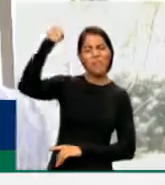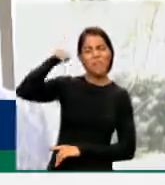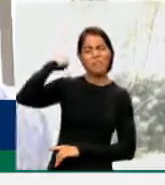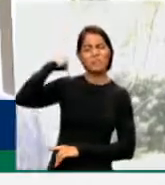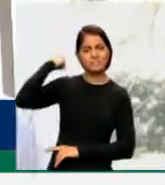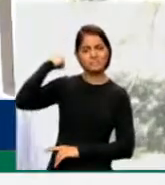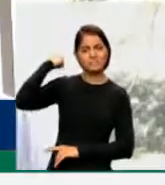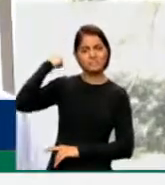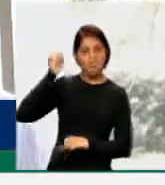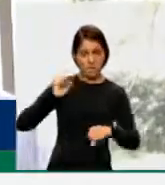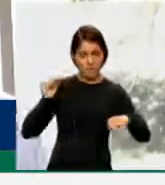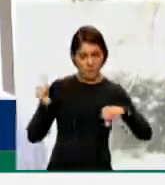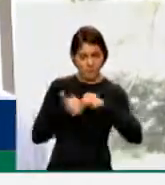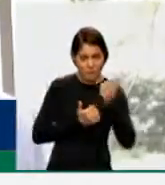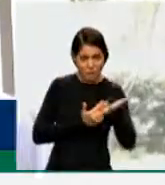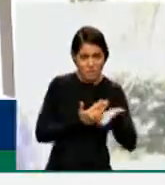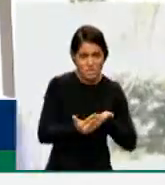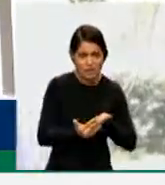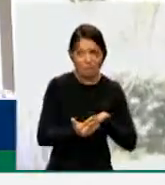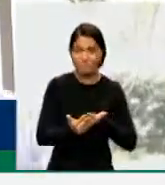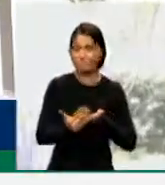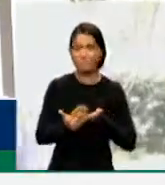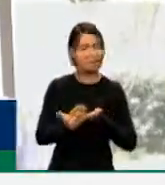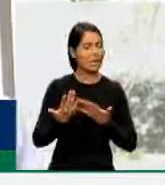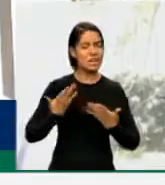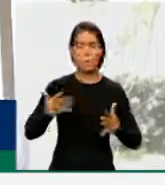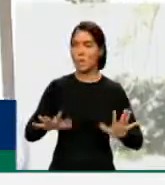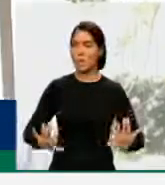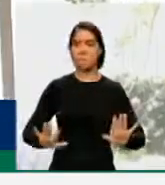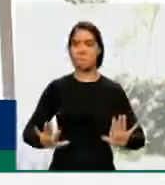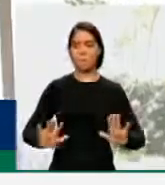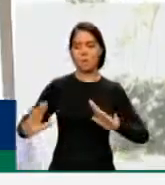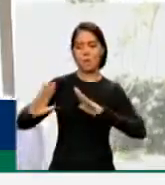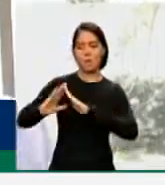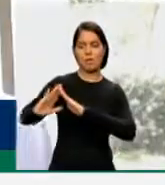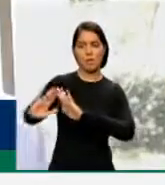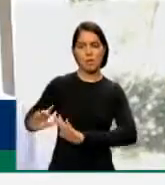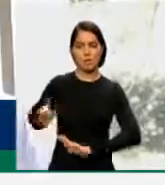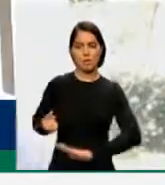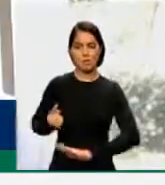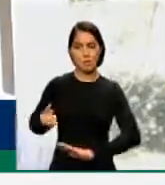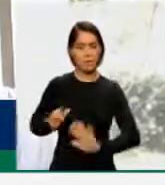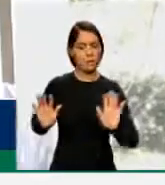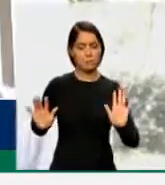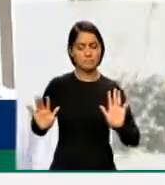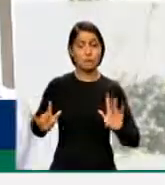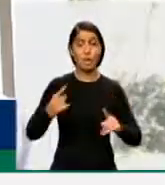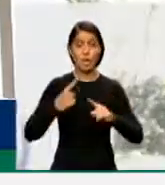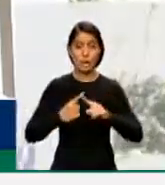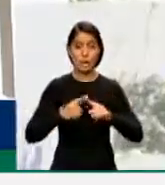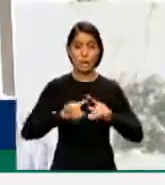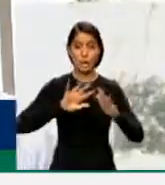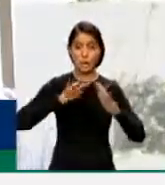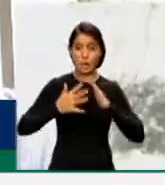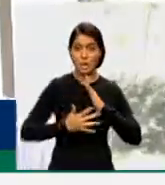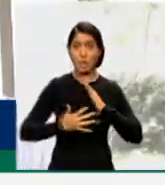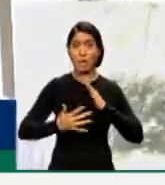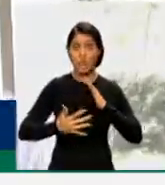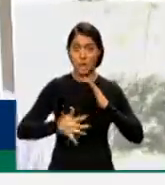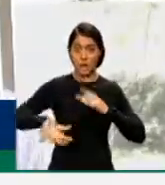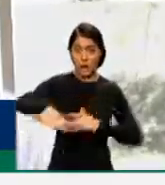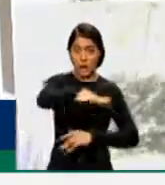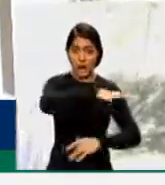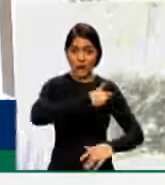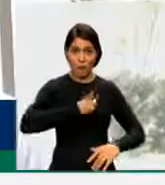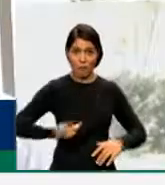é contra as medidas de isolamento social, responsabiliza governadores e prefeitos por tê-las adotado. Ou seja,